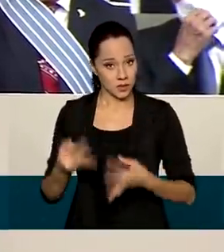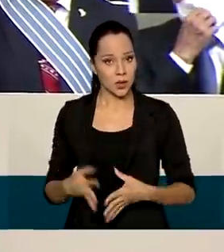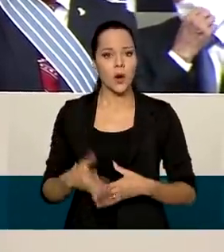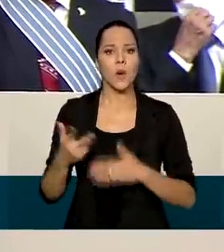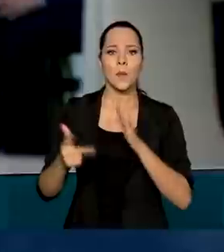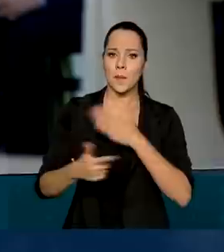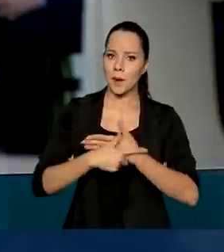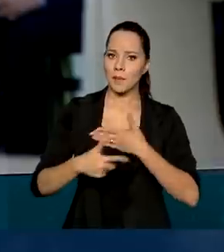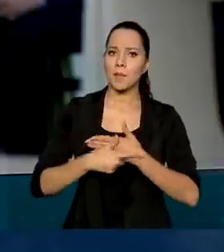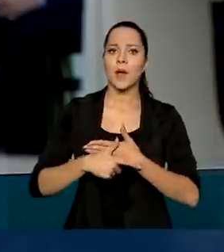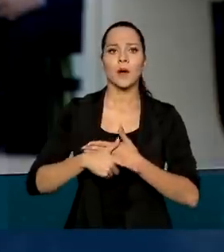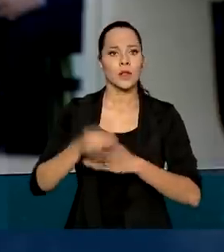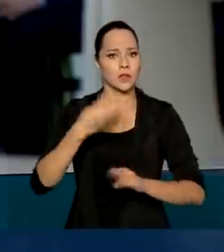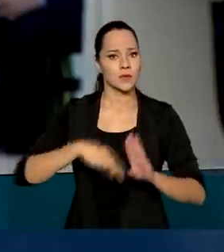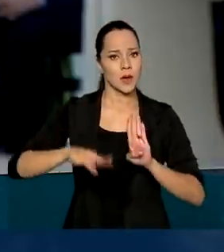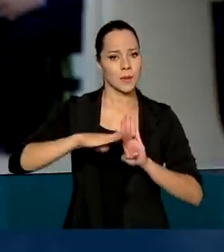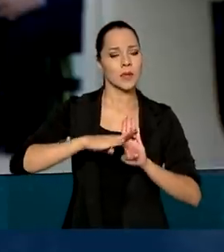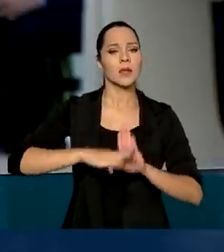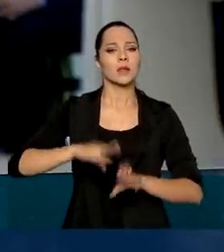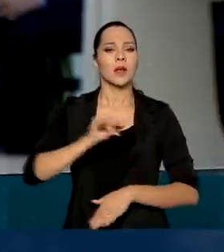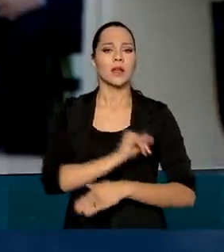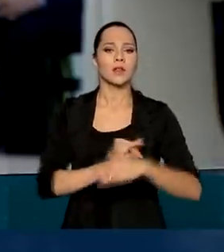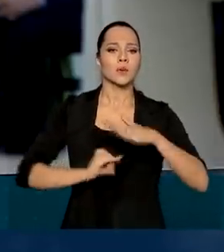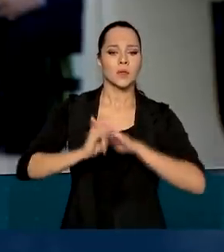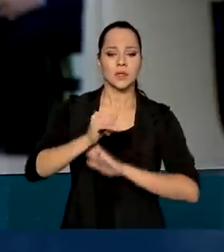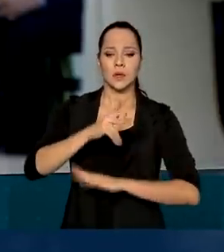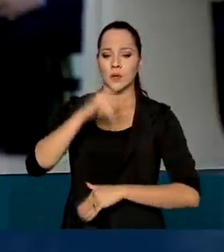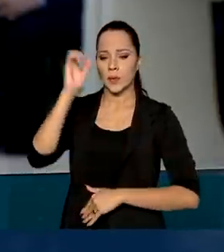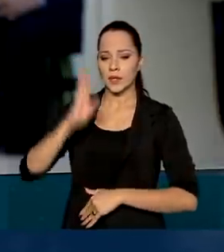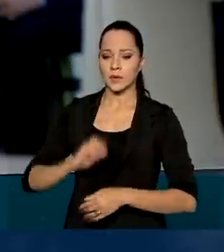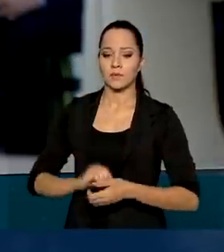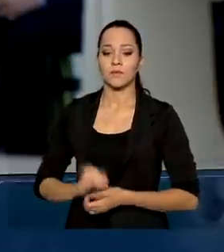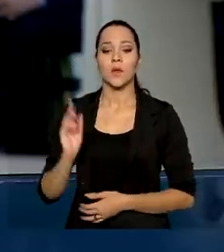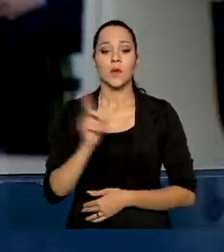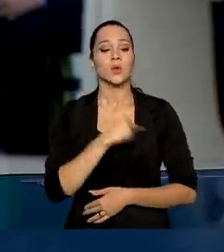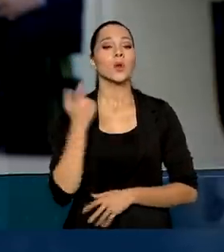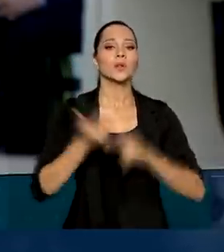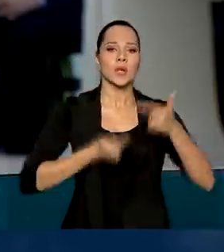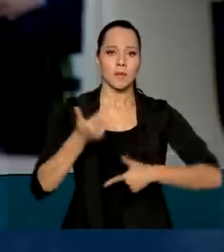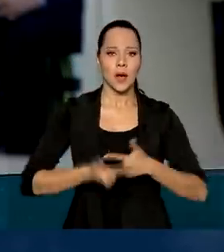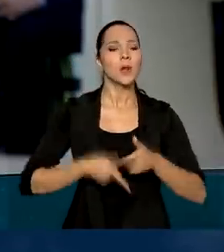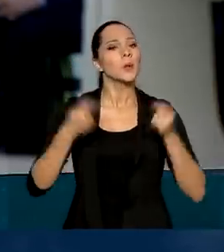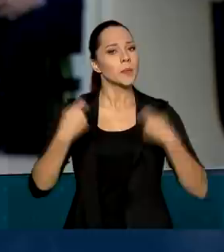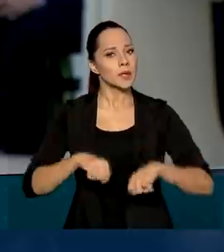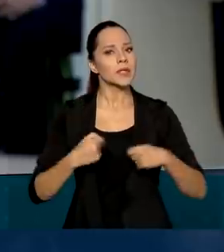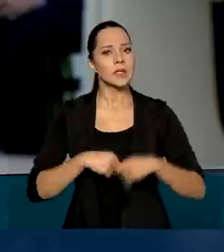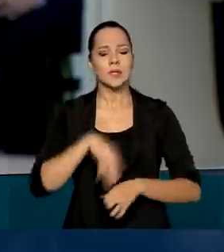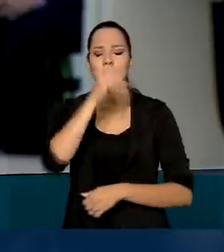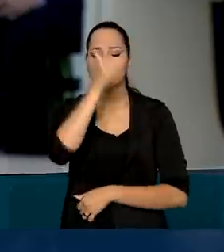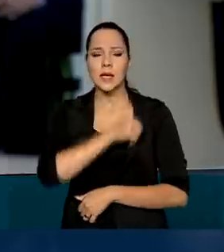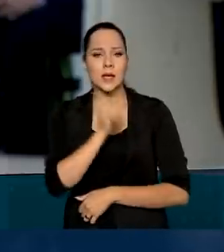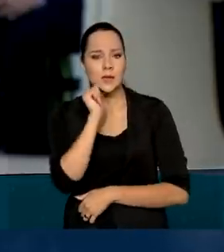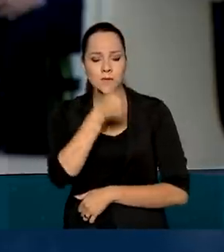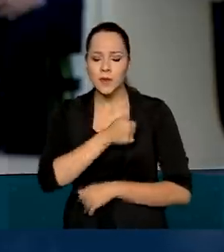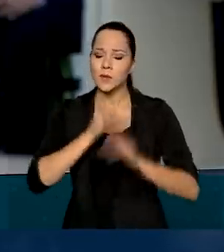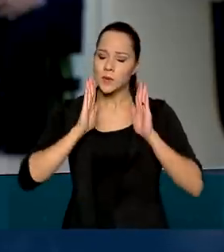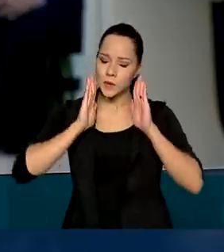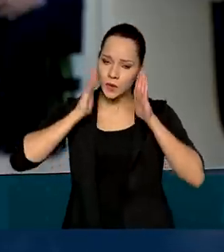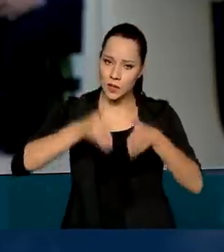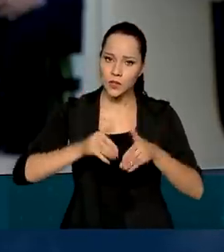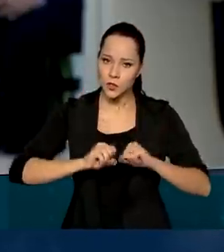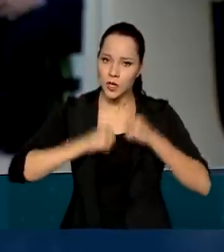das Forças Armadas como instituição de Estado. Nosso trabalho requer sacrifício e dedicação,